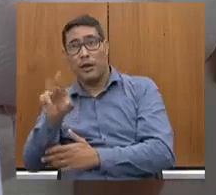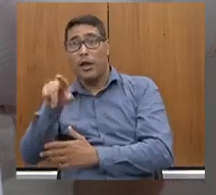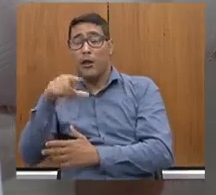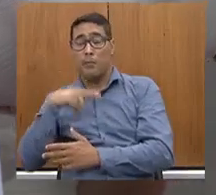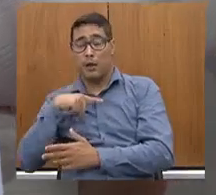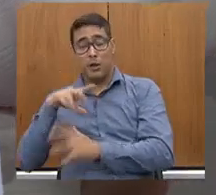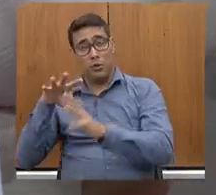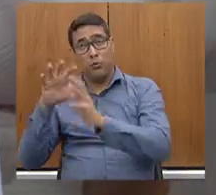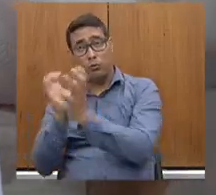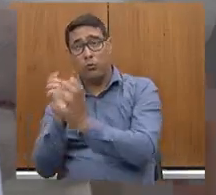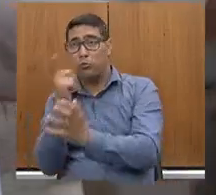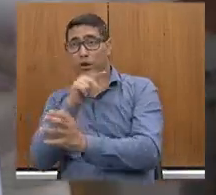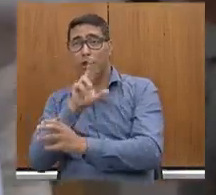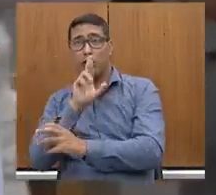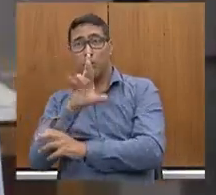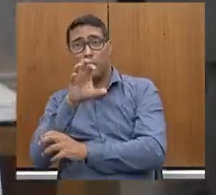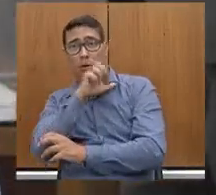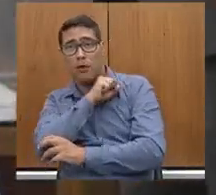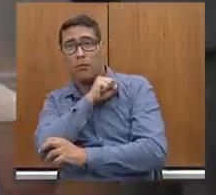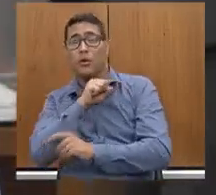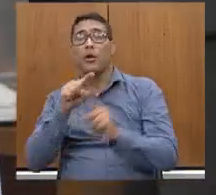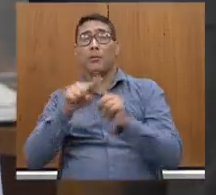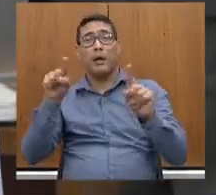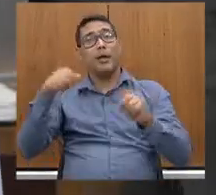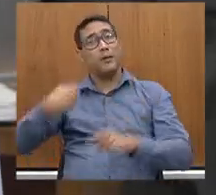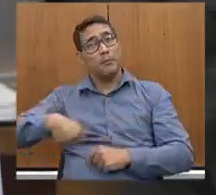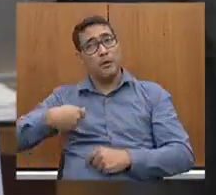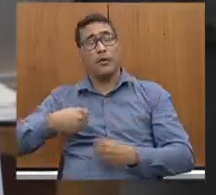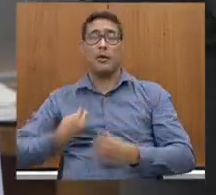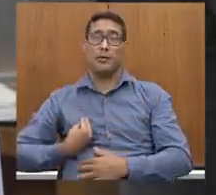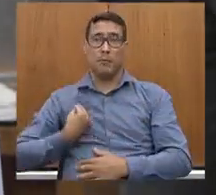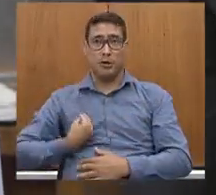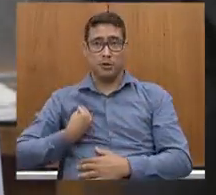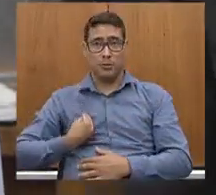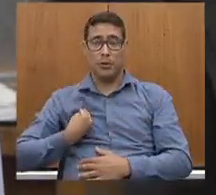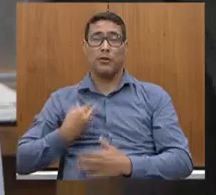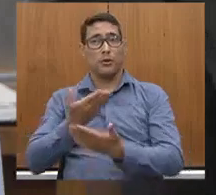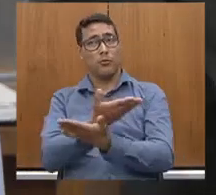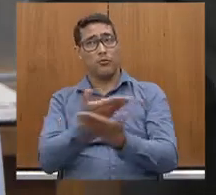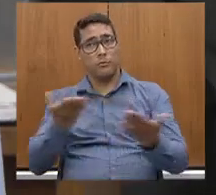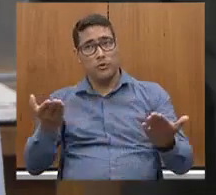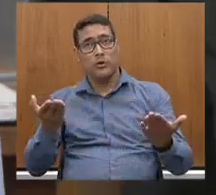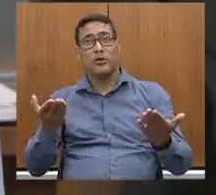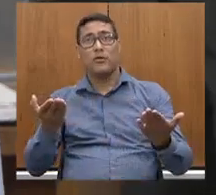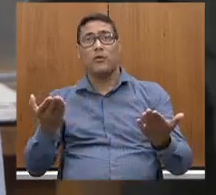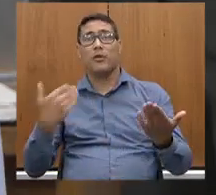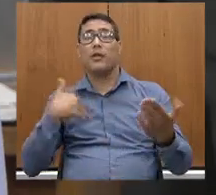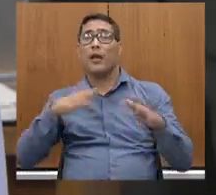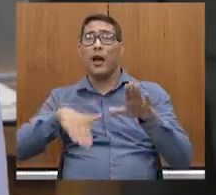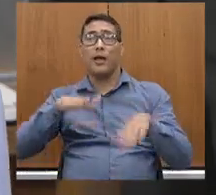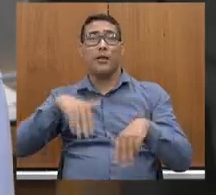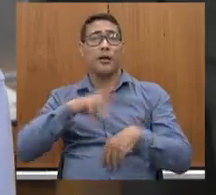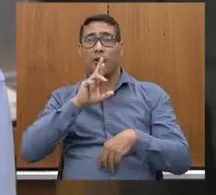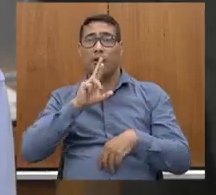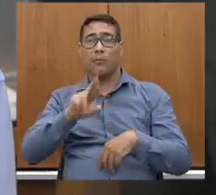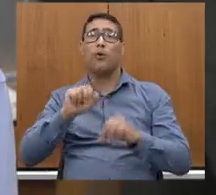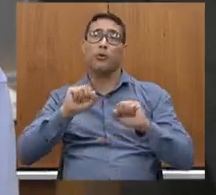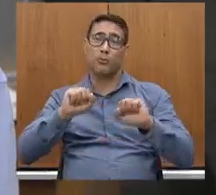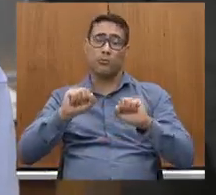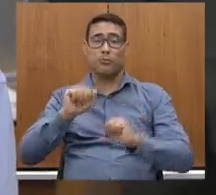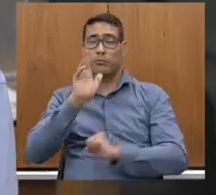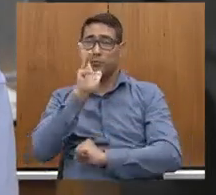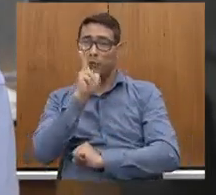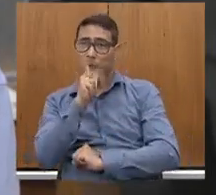Mas, se não houver essa participação e essa atuação dos senhores, a resposta não será tão rápida. Então,